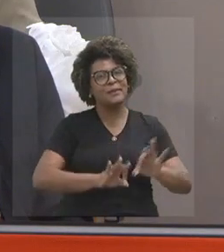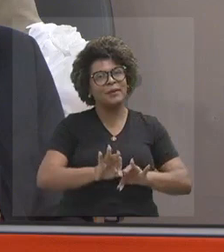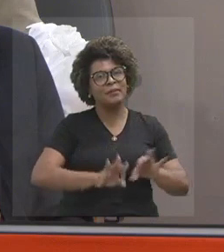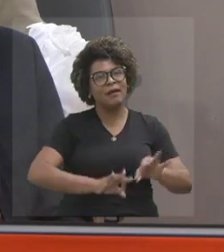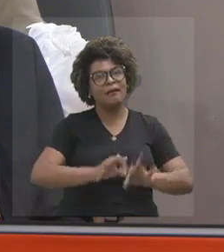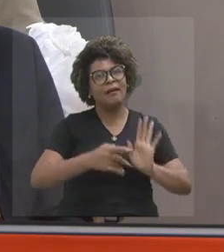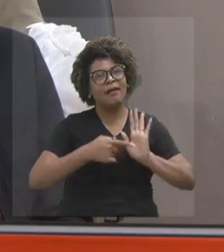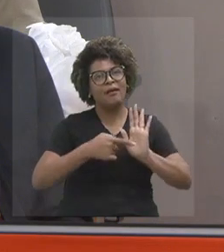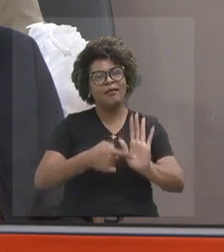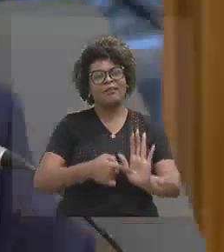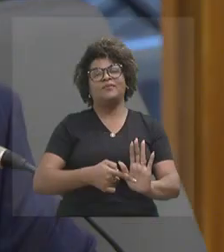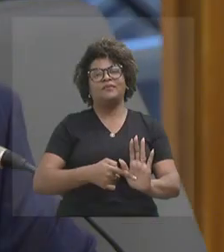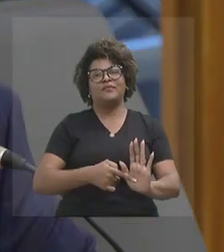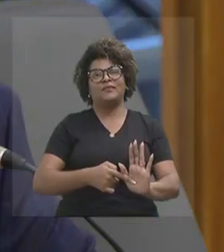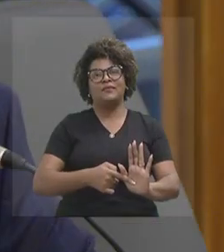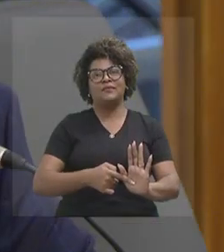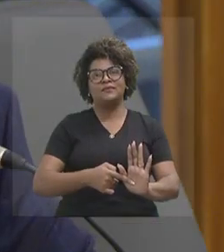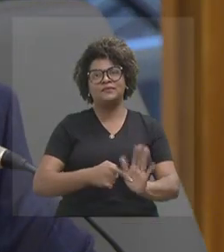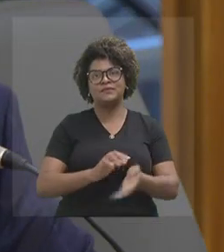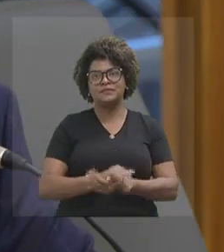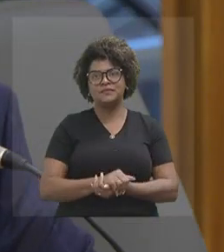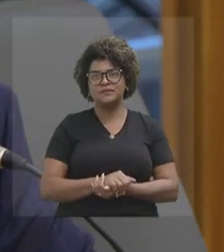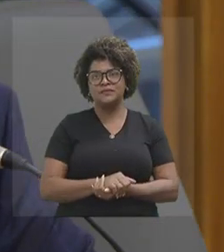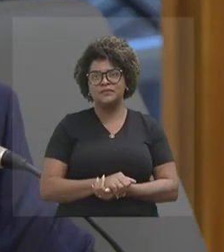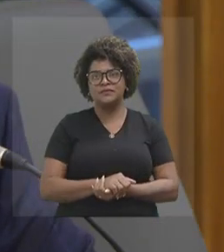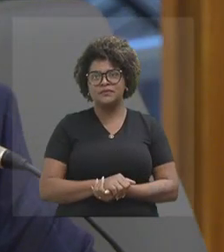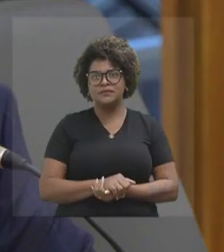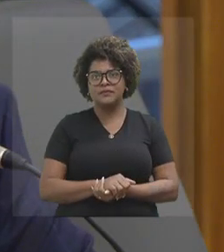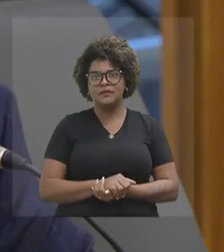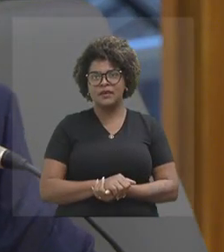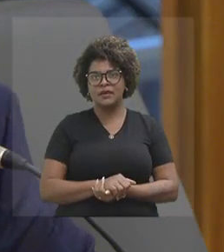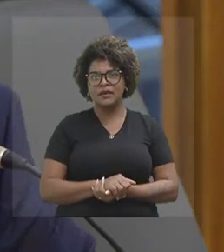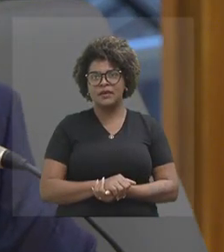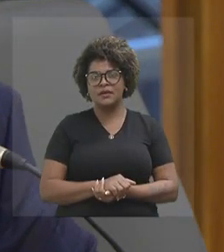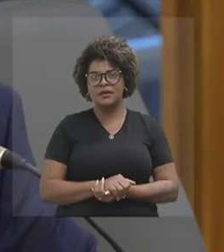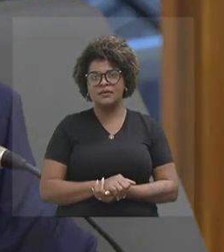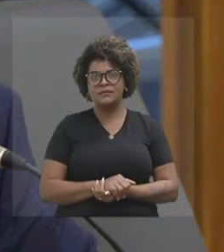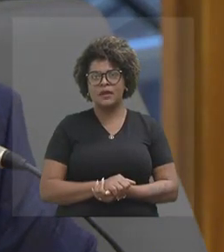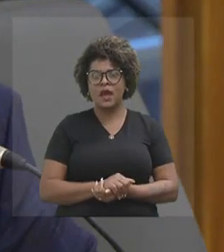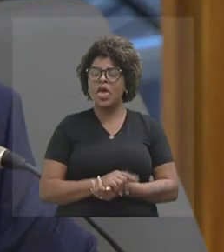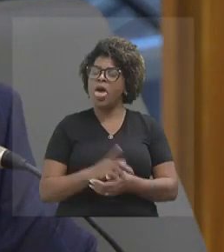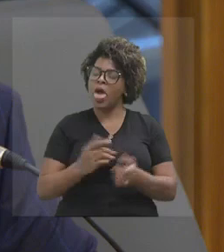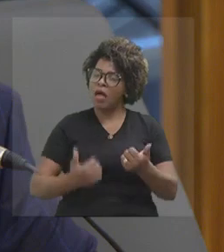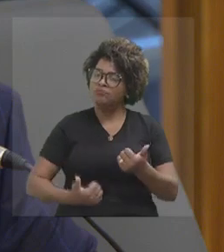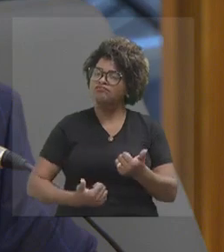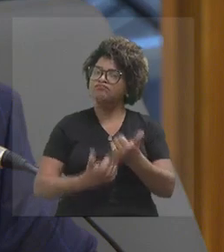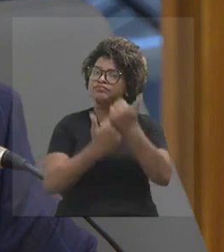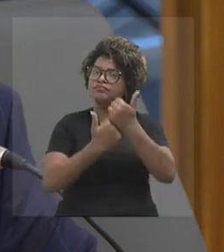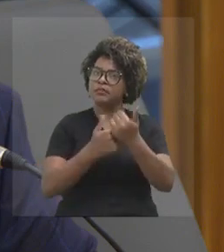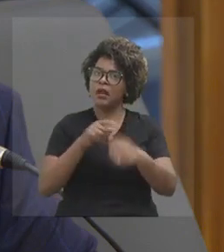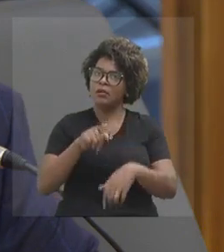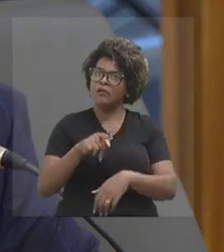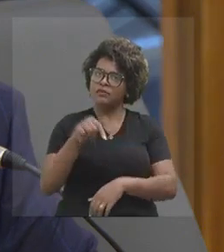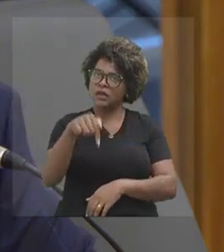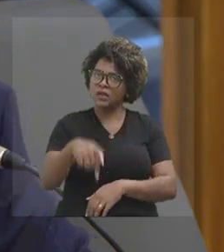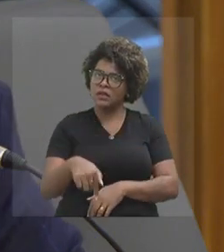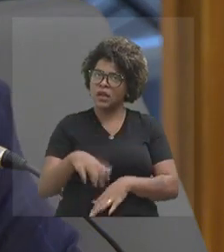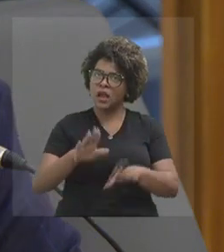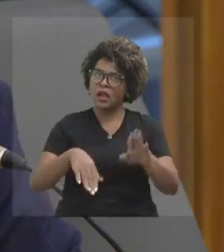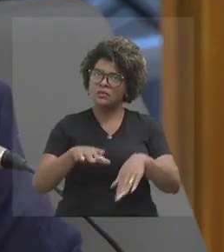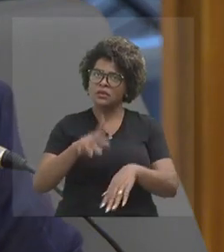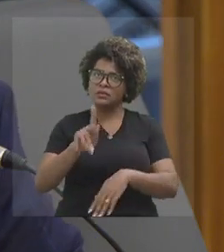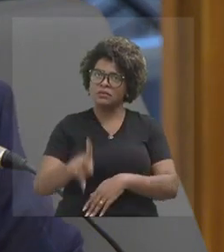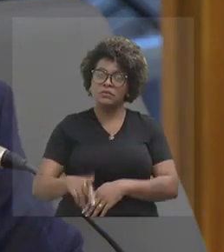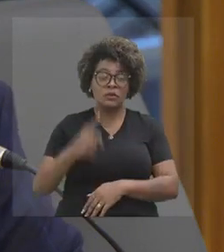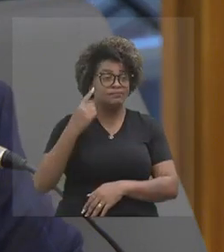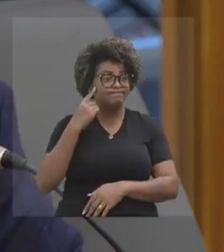E nós temos, assim, o nosso mandato dá todo o suporte, porque às vezes as pessoas pensam, como você mesmo